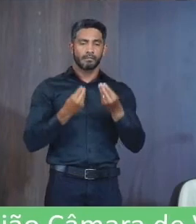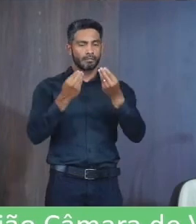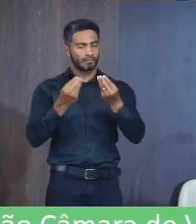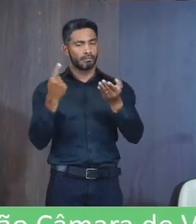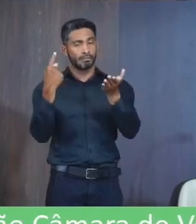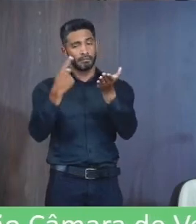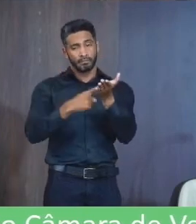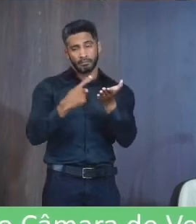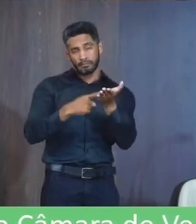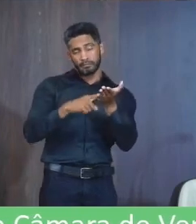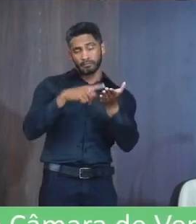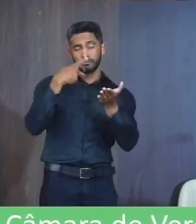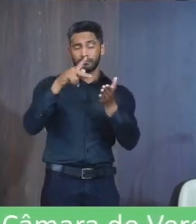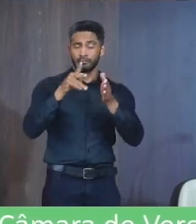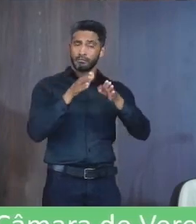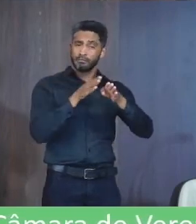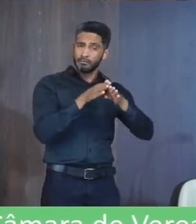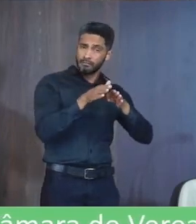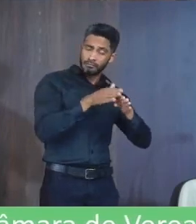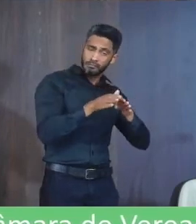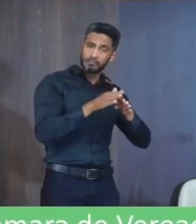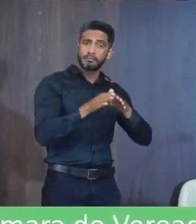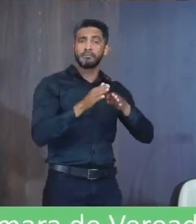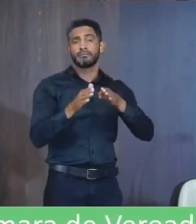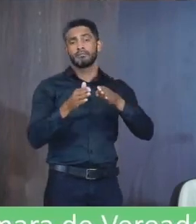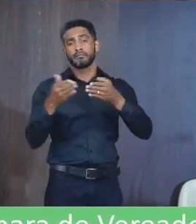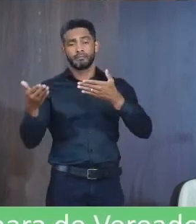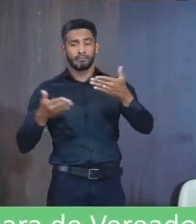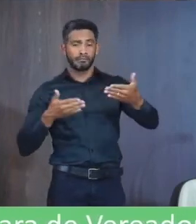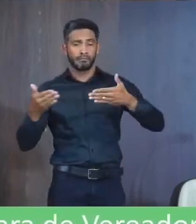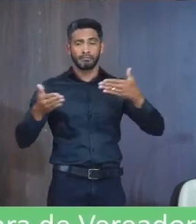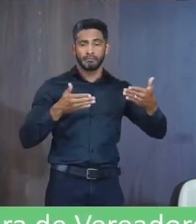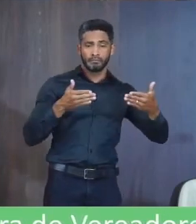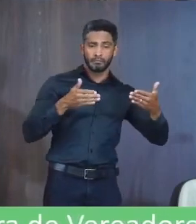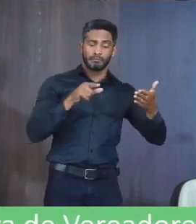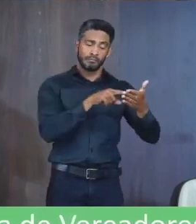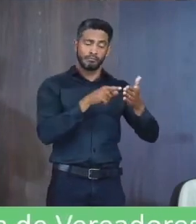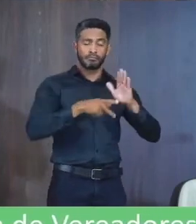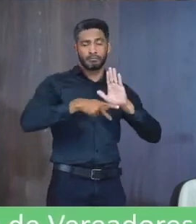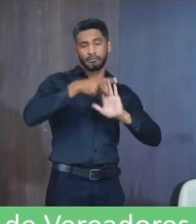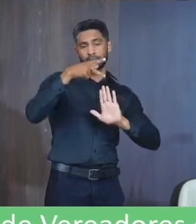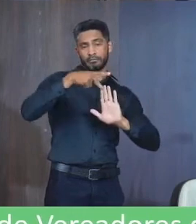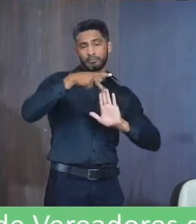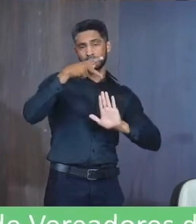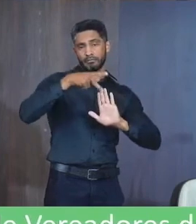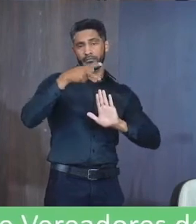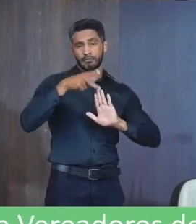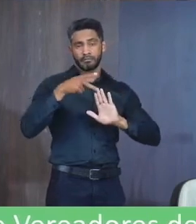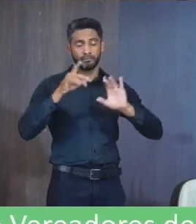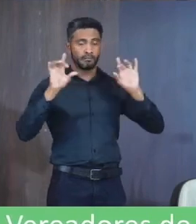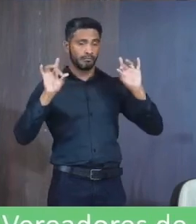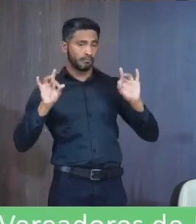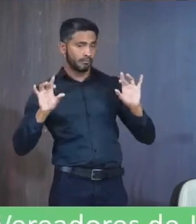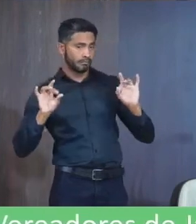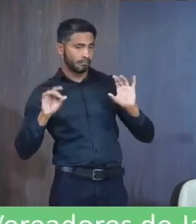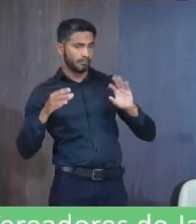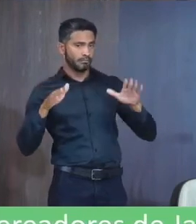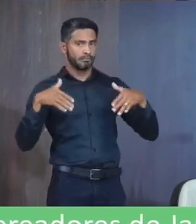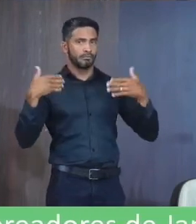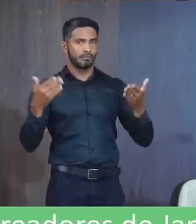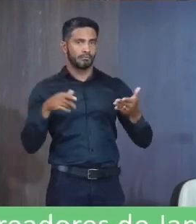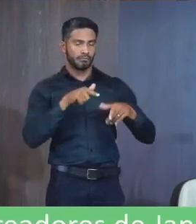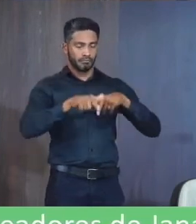seu compromisso No atendimento Das orientações Emanadas Por intermédio Da respectiva Portaria Em especial Na oferta